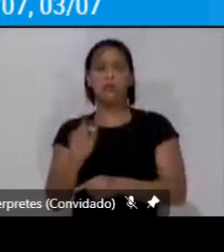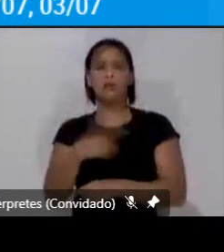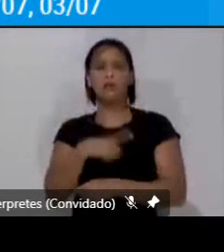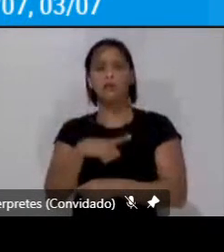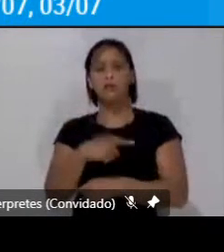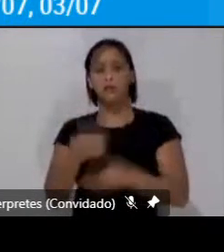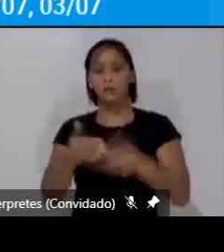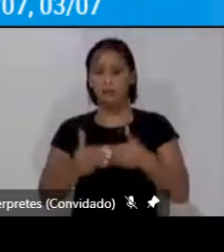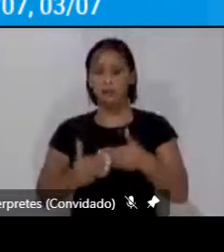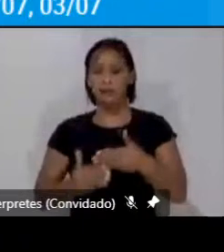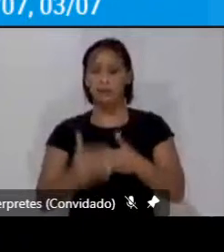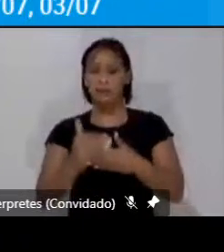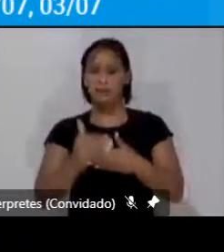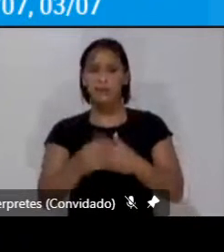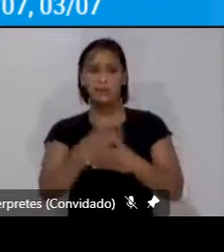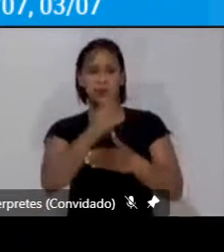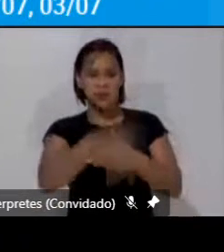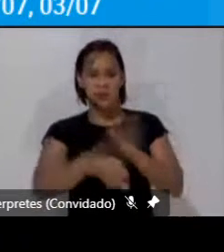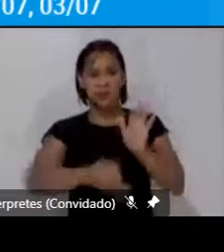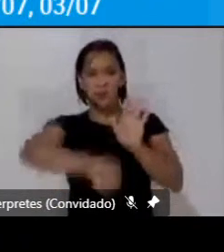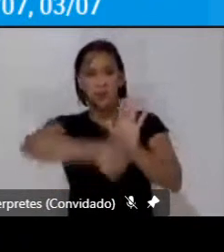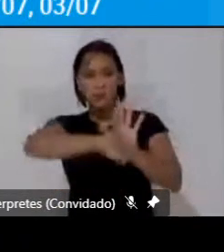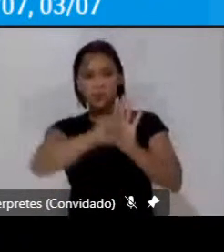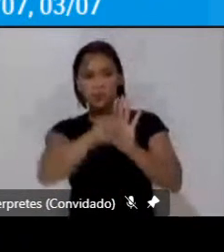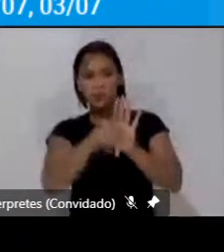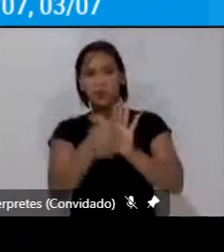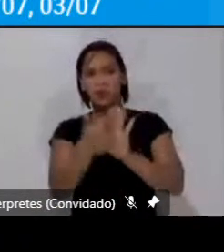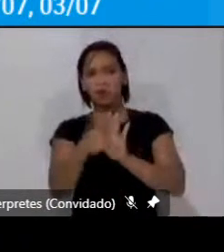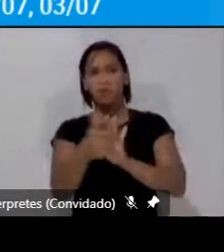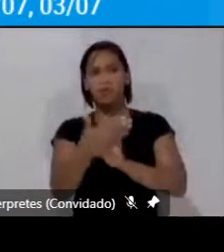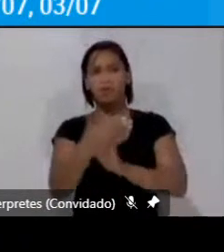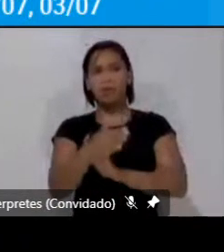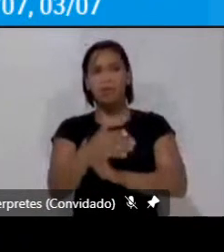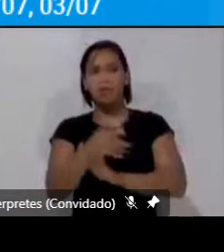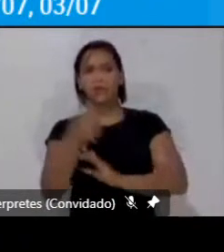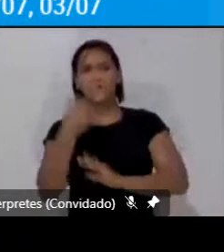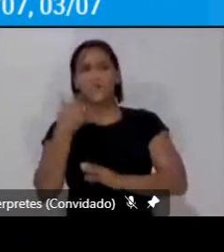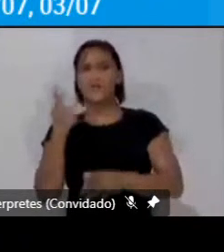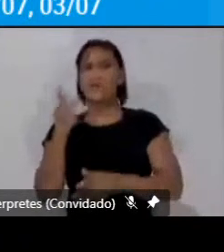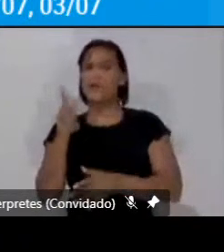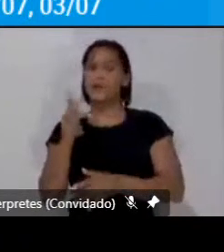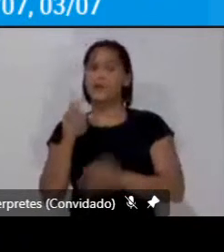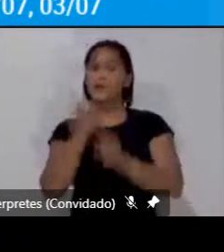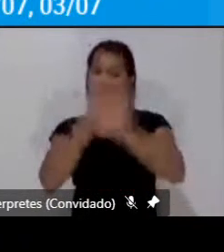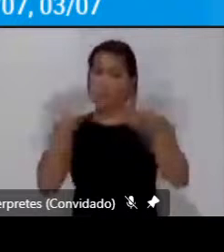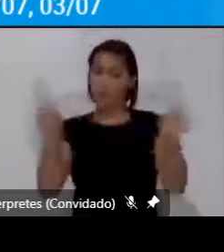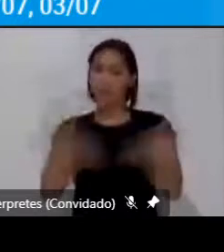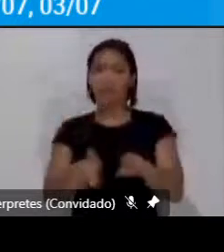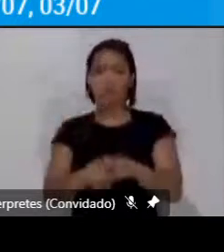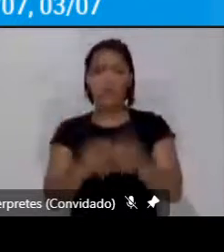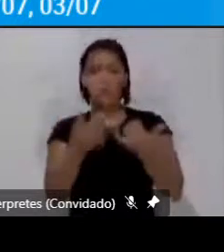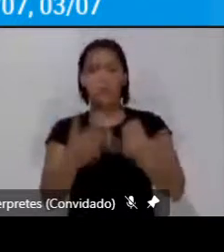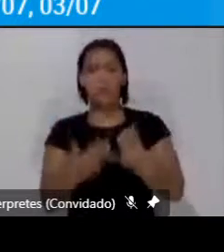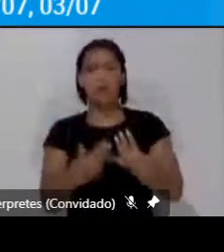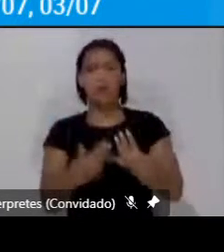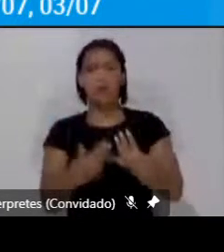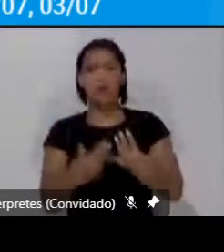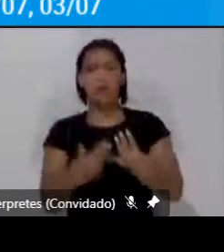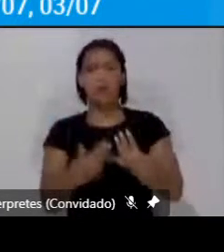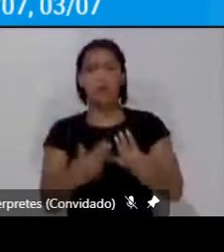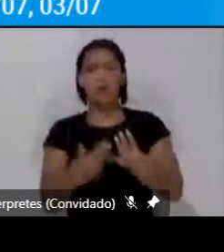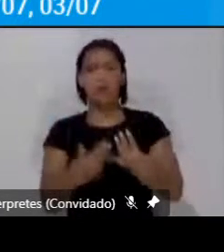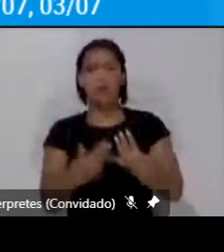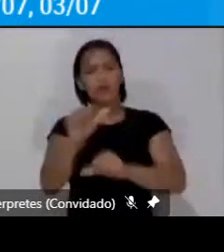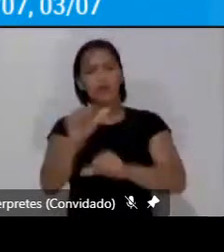a partir deste século quase né e logicamente por força de uma mudança